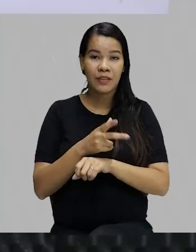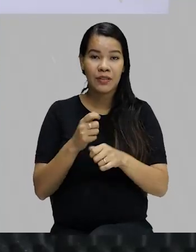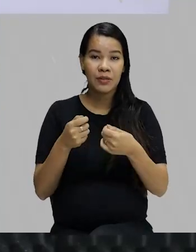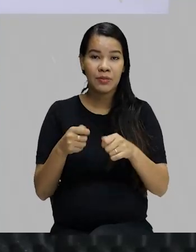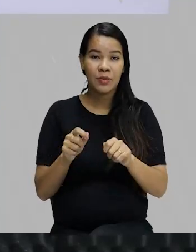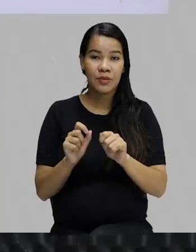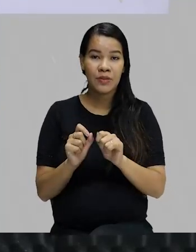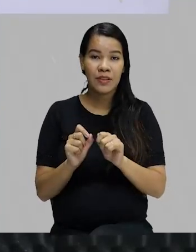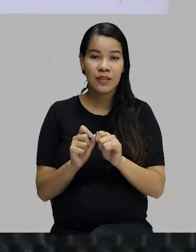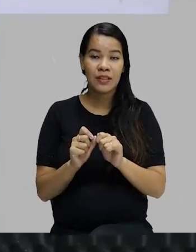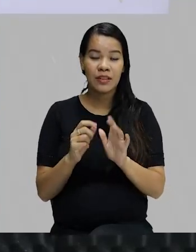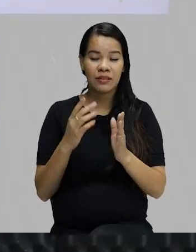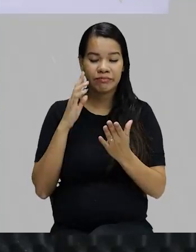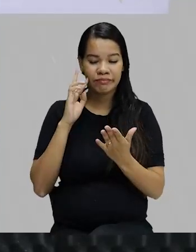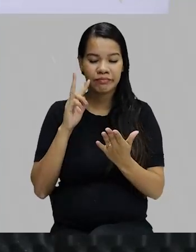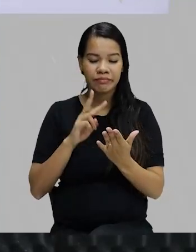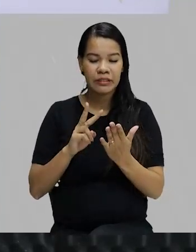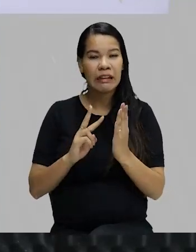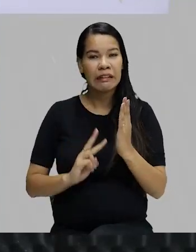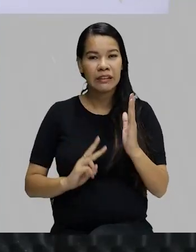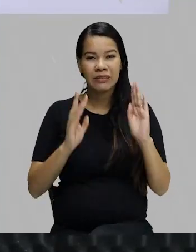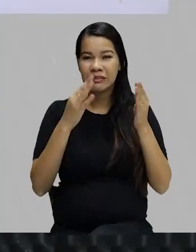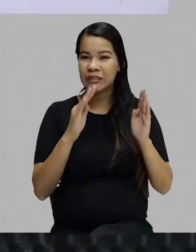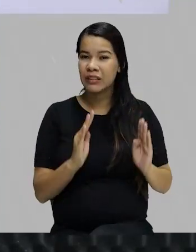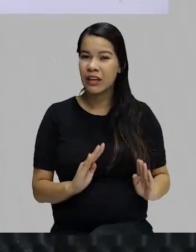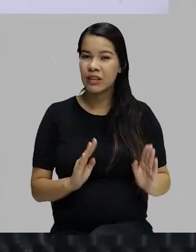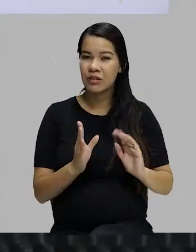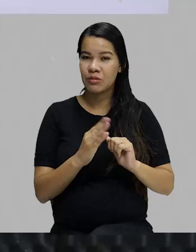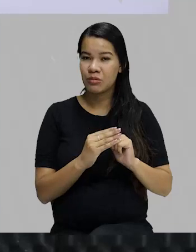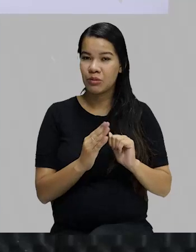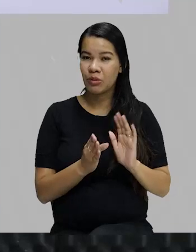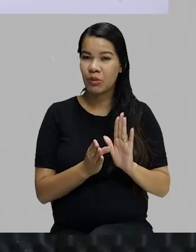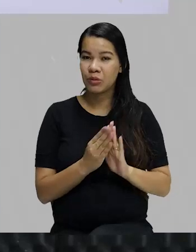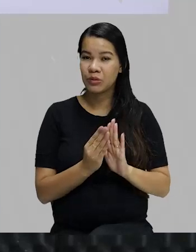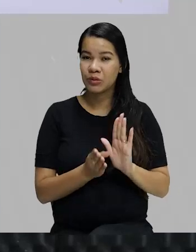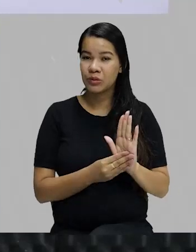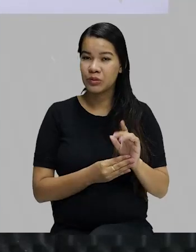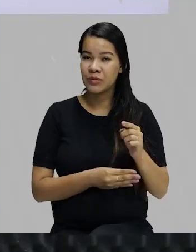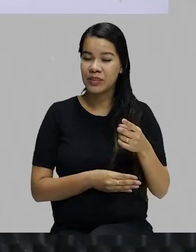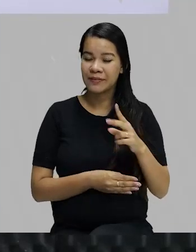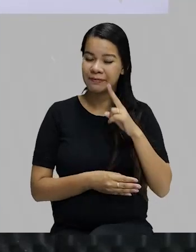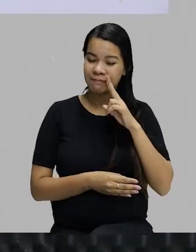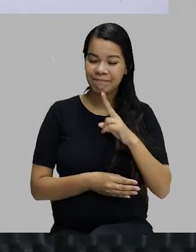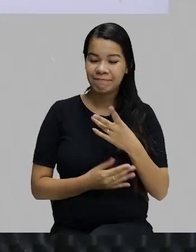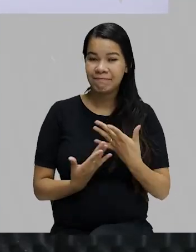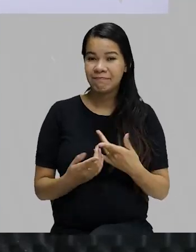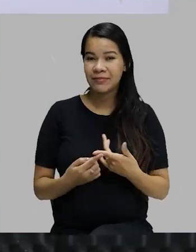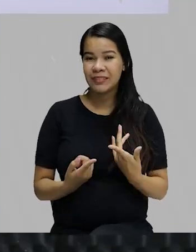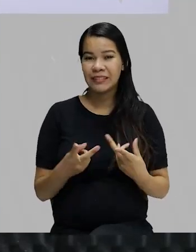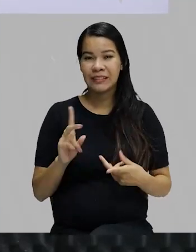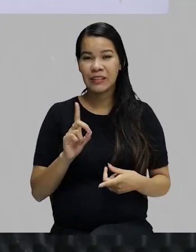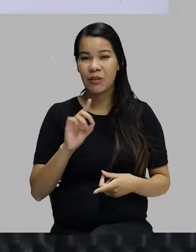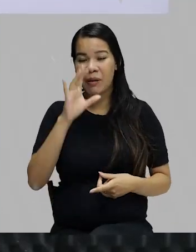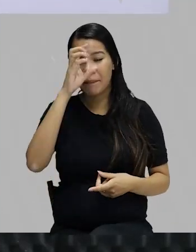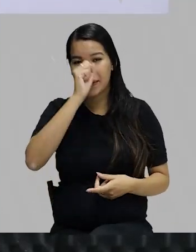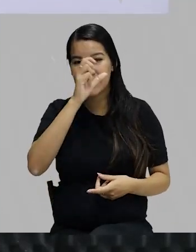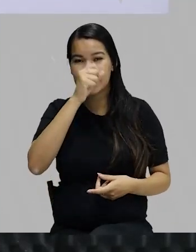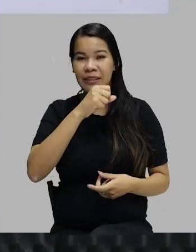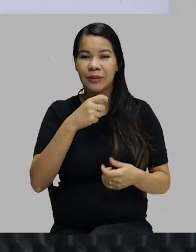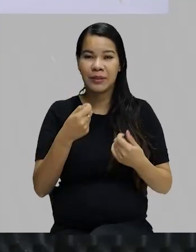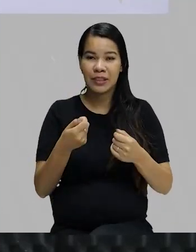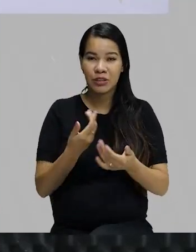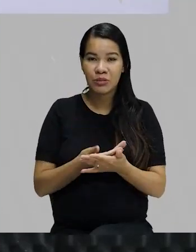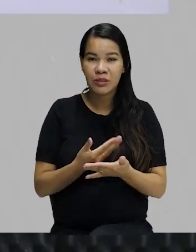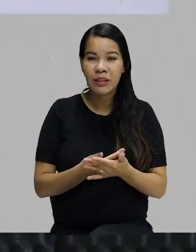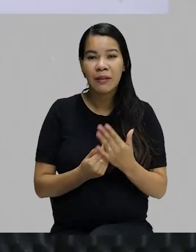possa fazer aquela revisão, conteúdo que você passou e batido, como vocês dizem, não